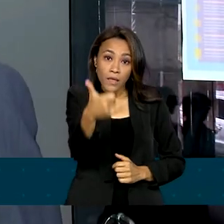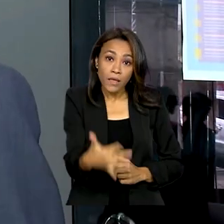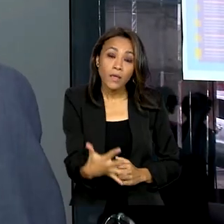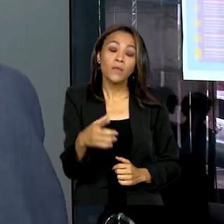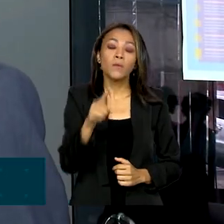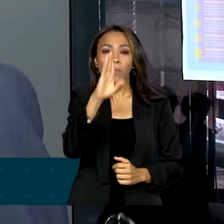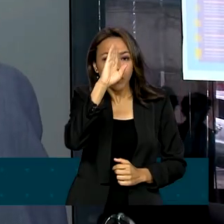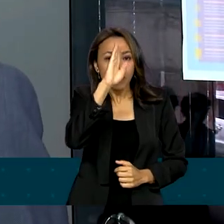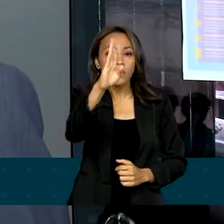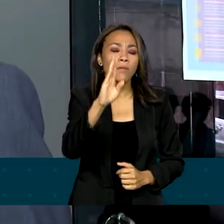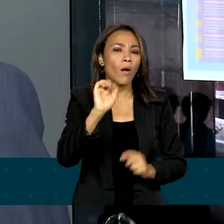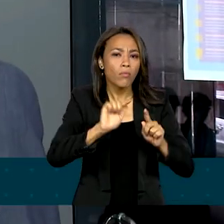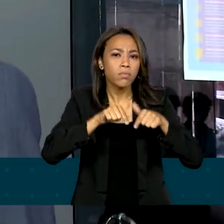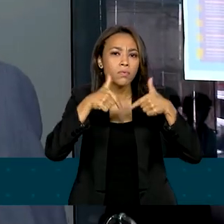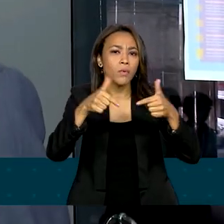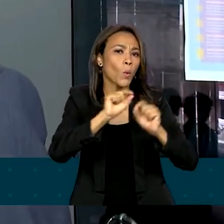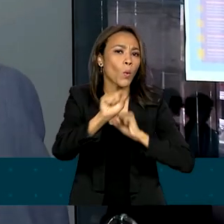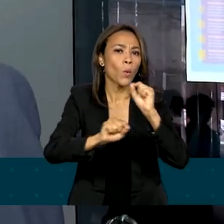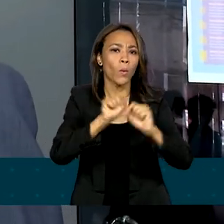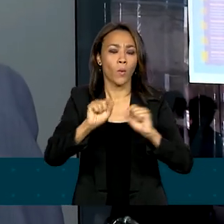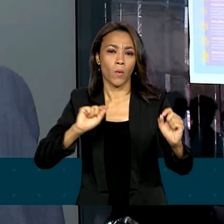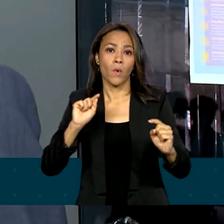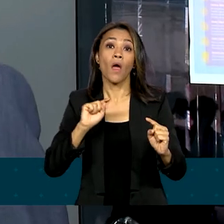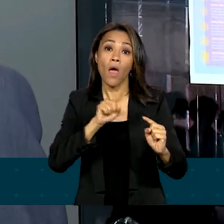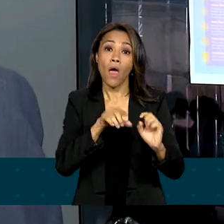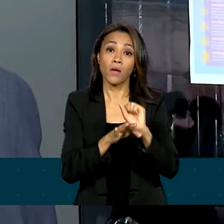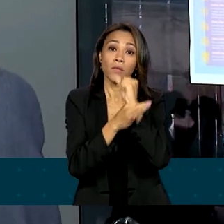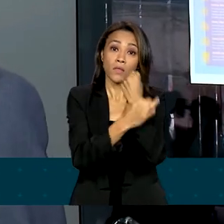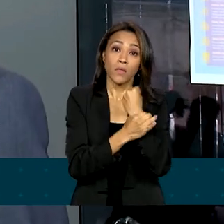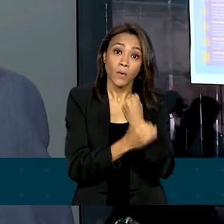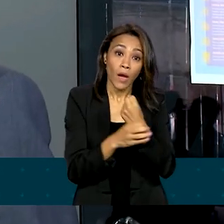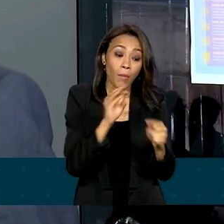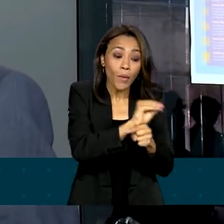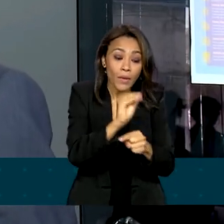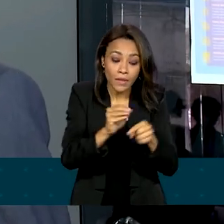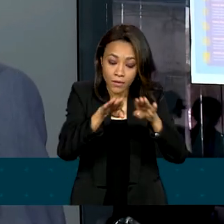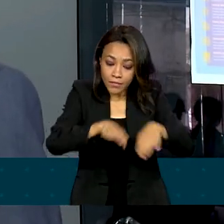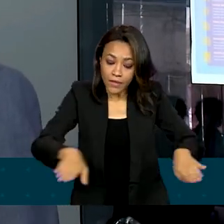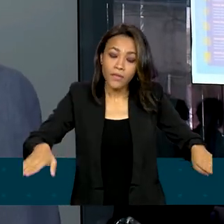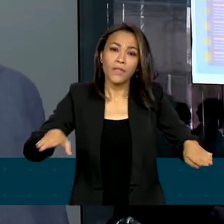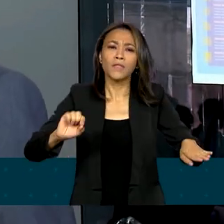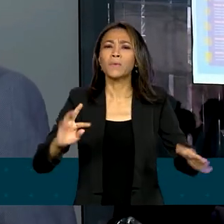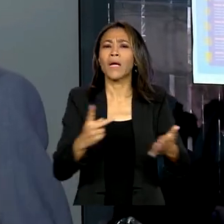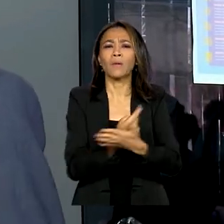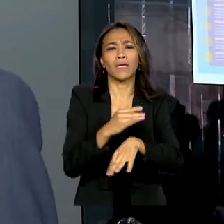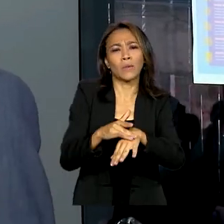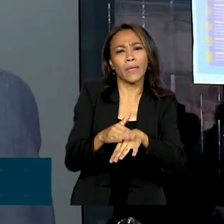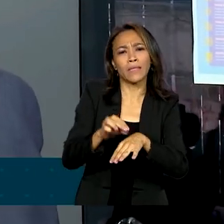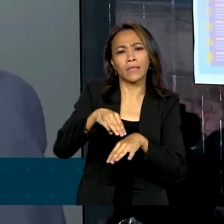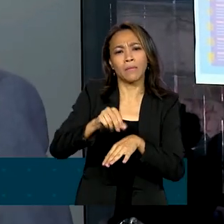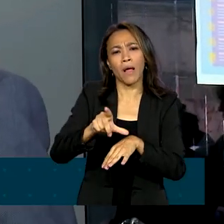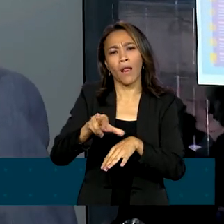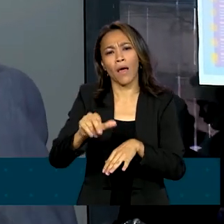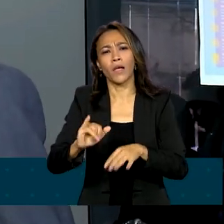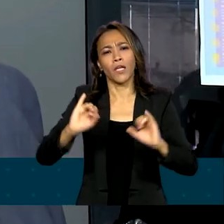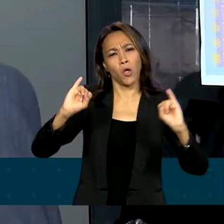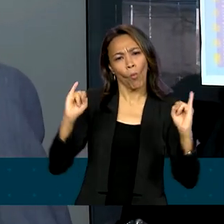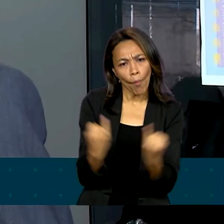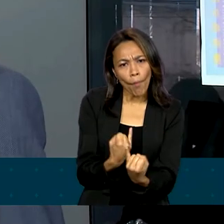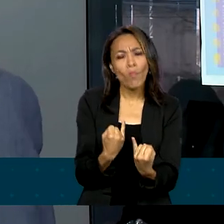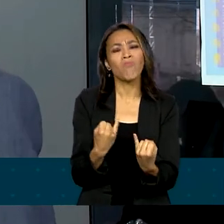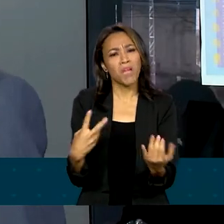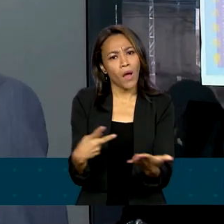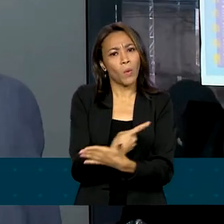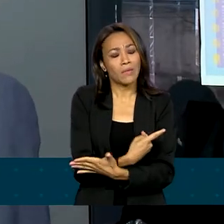certamente, é garantir a proteção da infância diante da malária, da desnutrição que